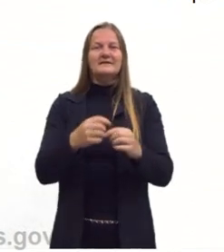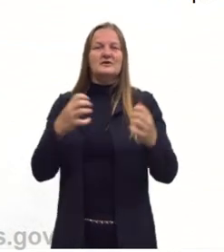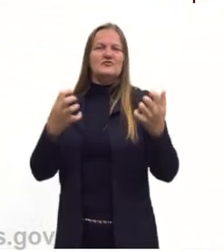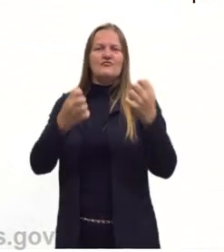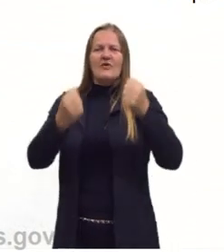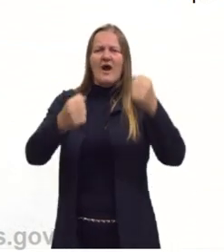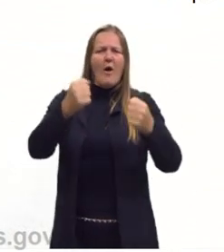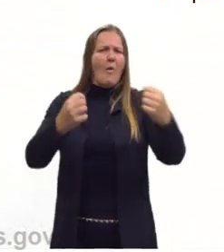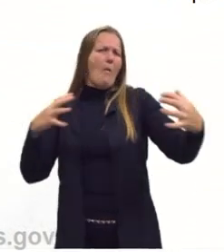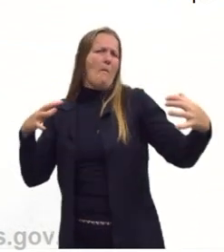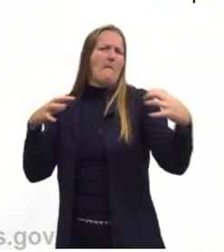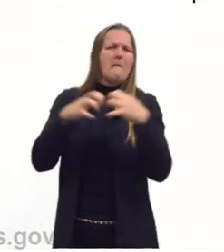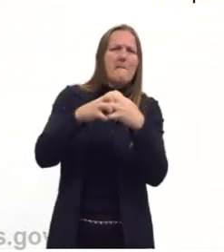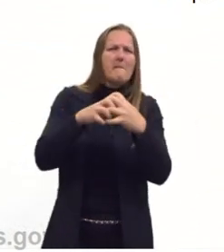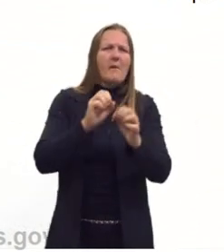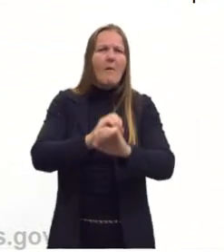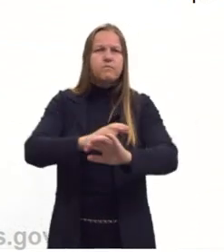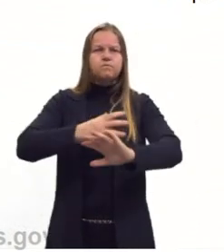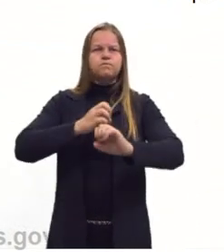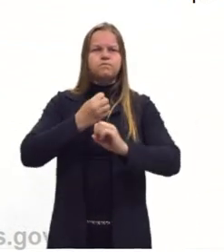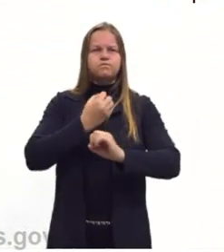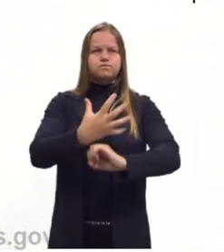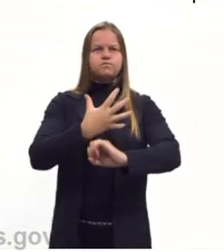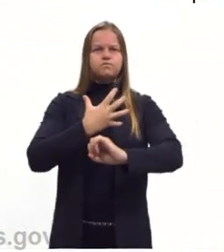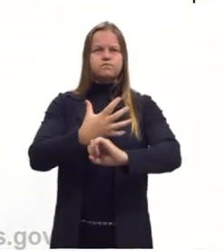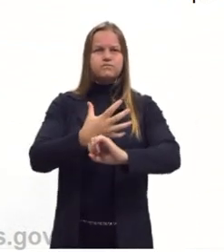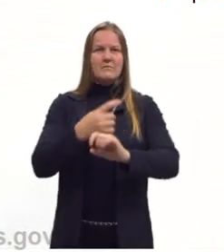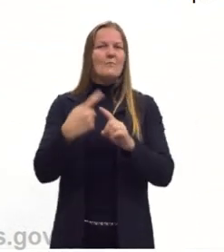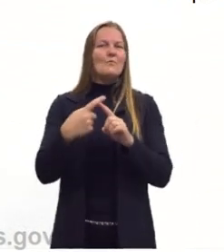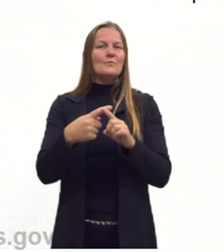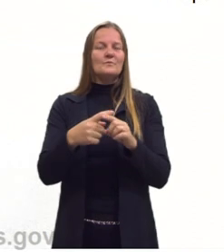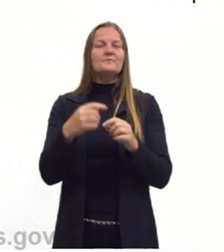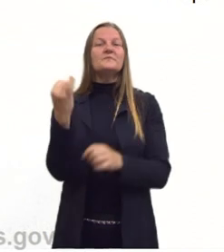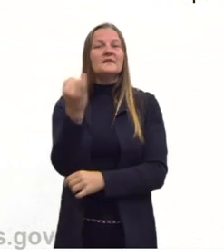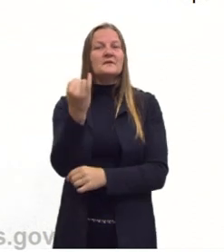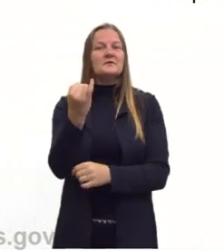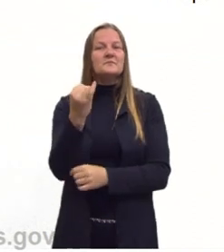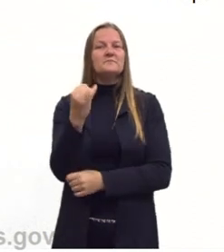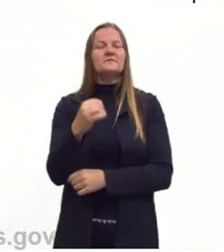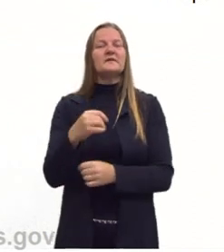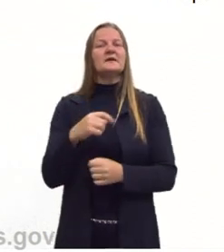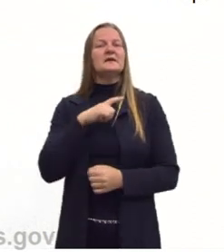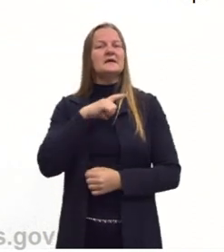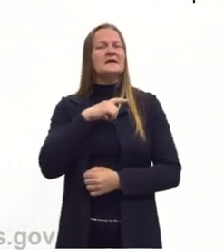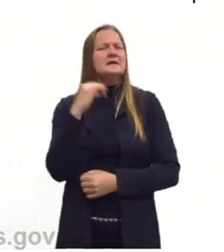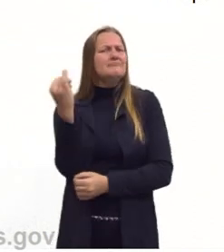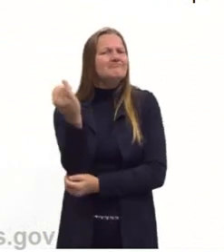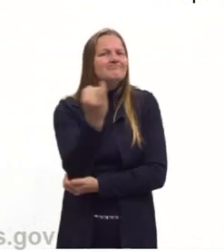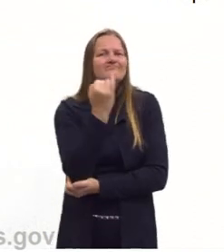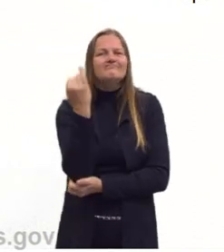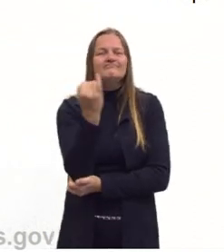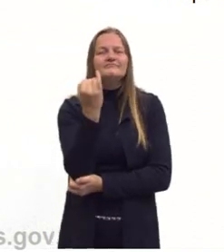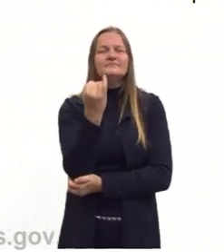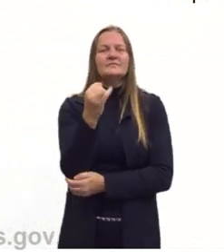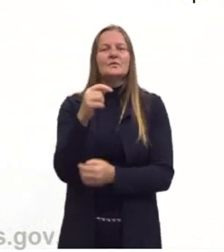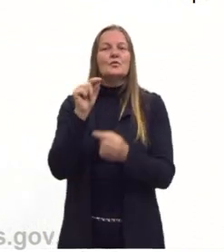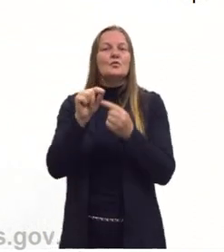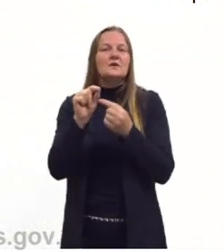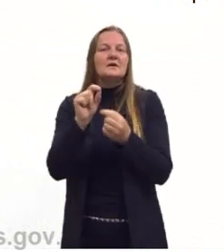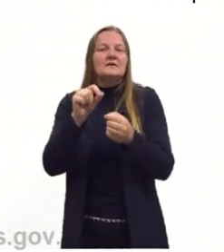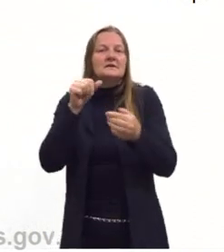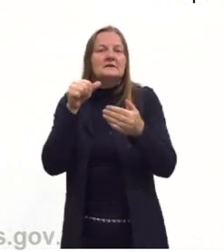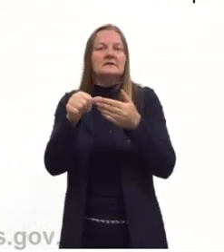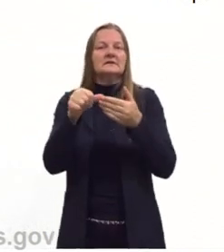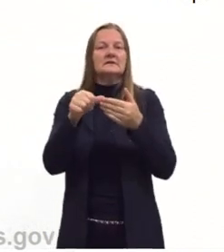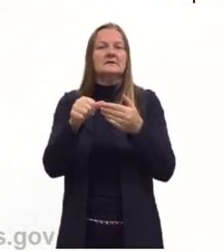e nos proteger com esse dispositivo, tá? Porque o princípio fundamental do acionamento do airbag